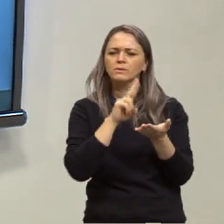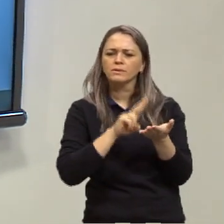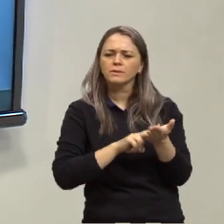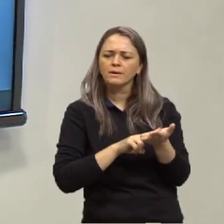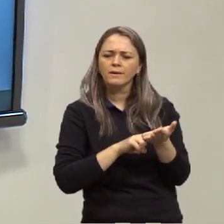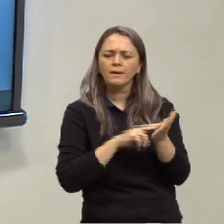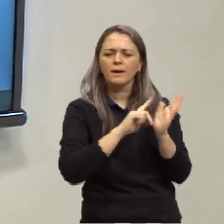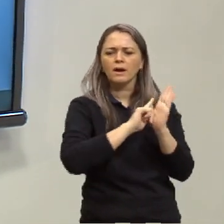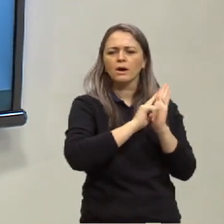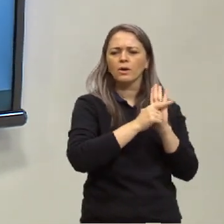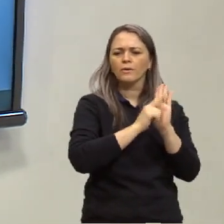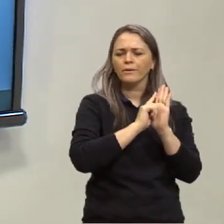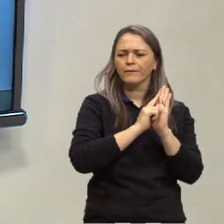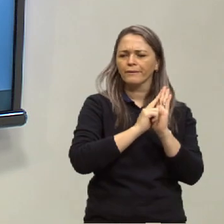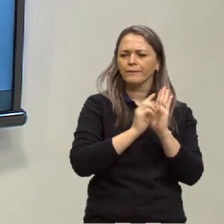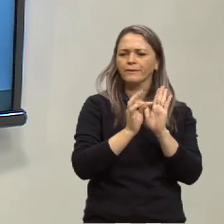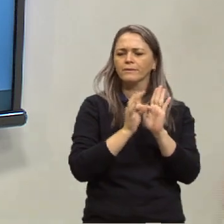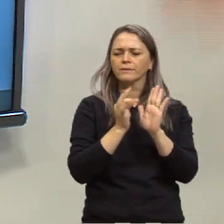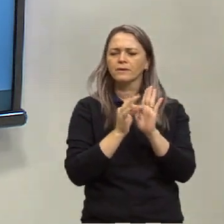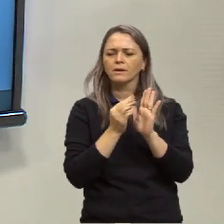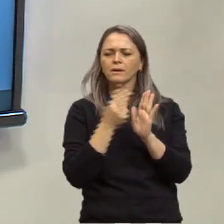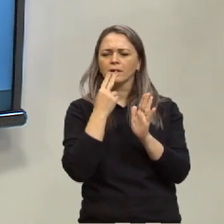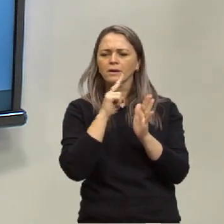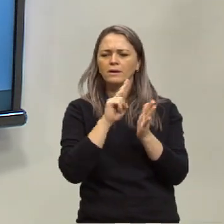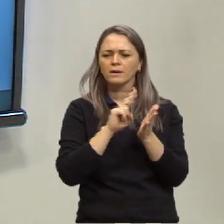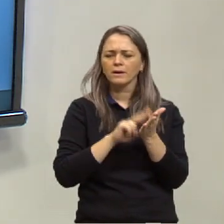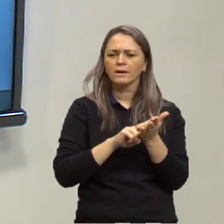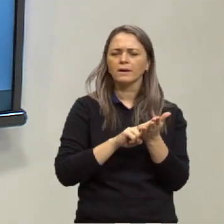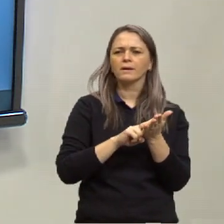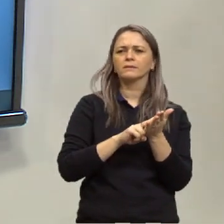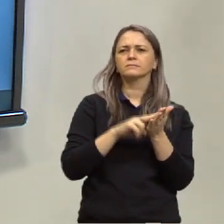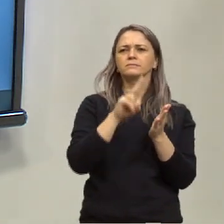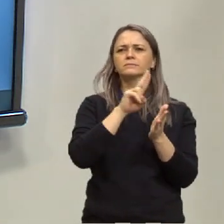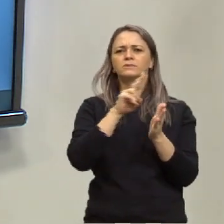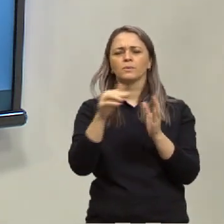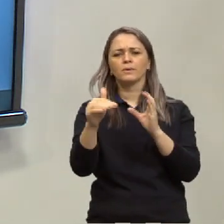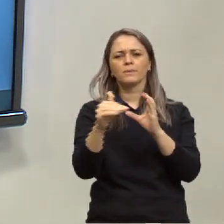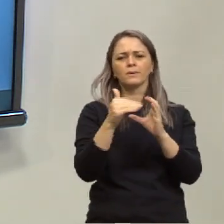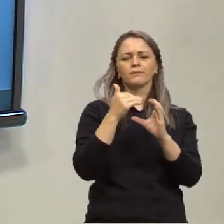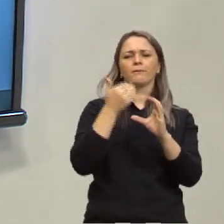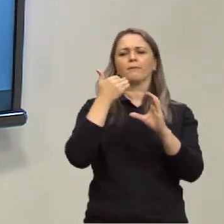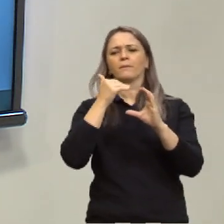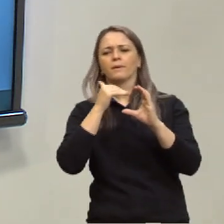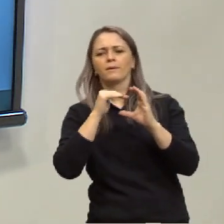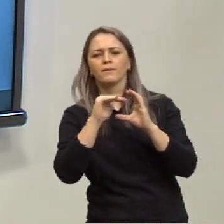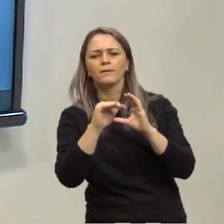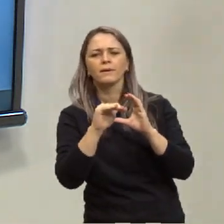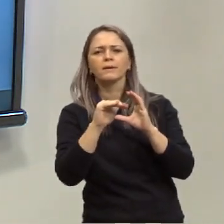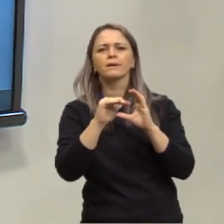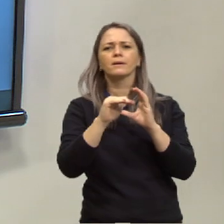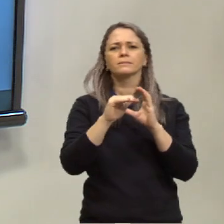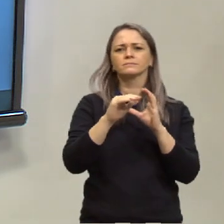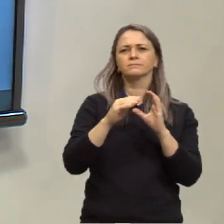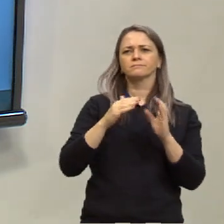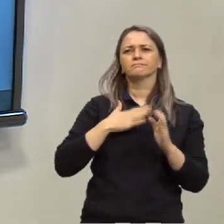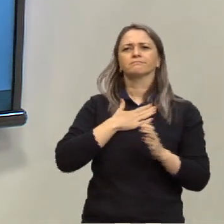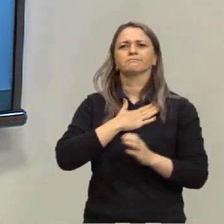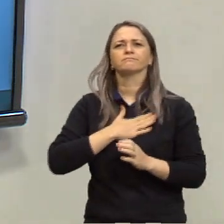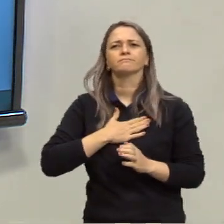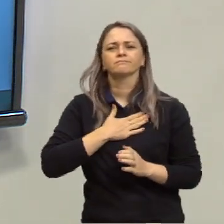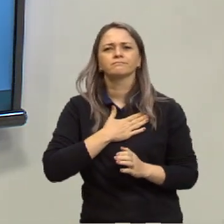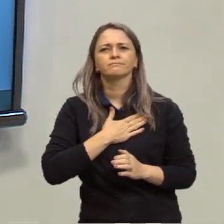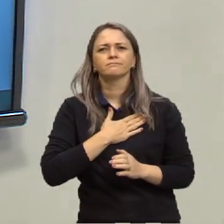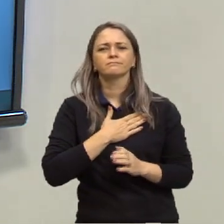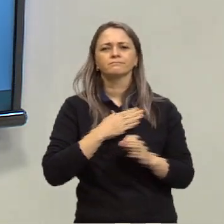gênero textual. Carta é aquilo que tem um remetente, um destinatário, ela tem uma saudação, ela tem um